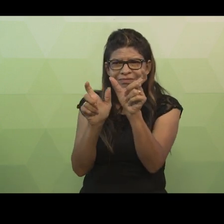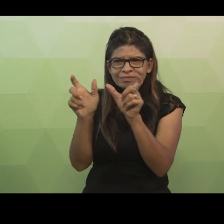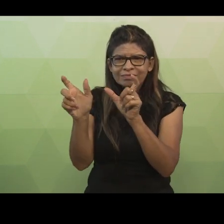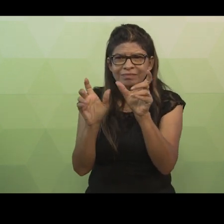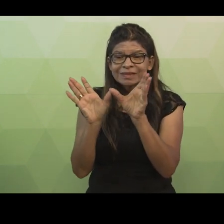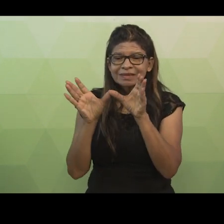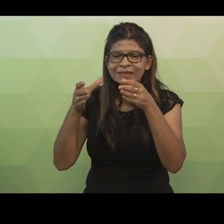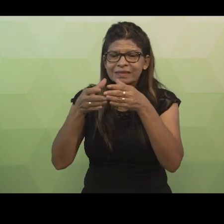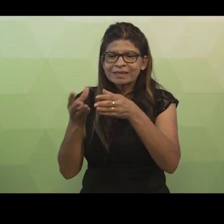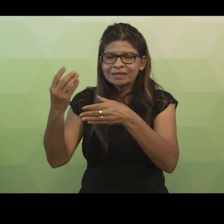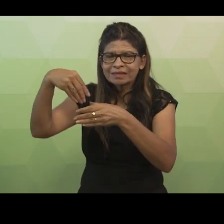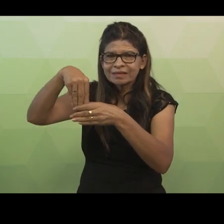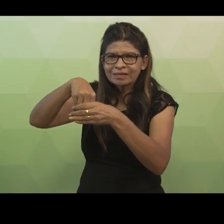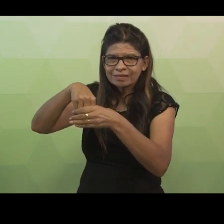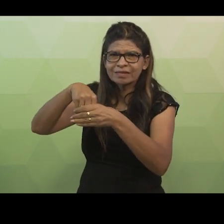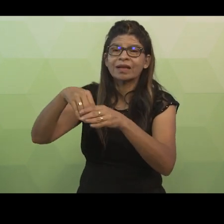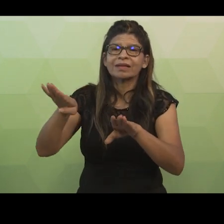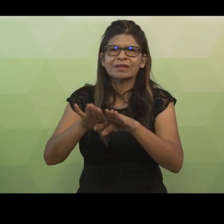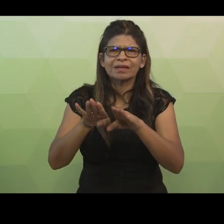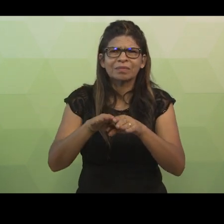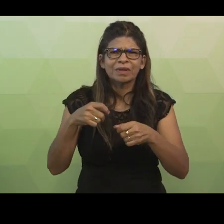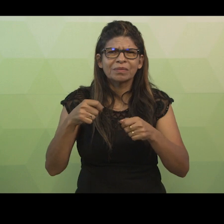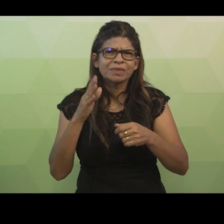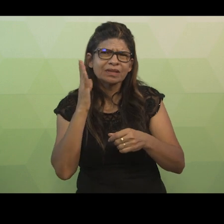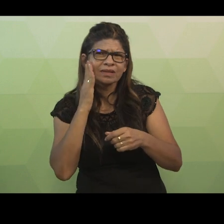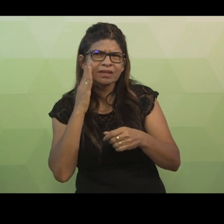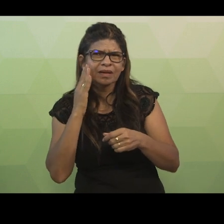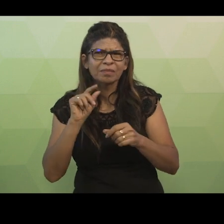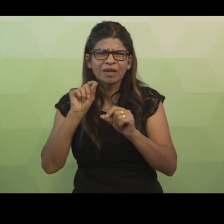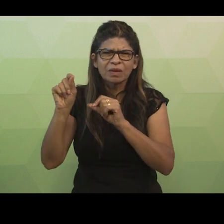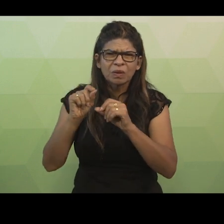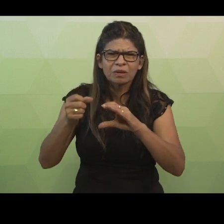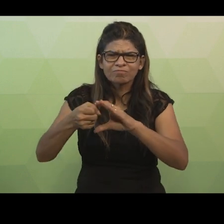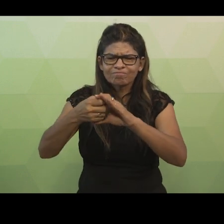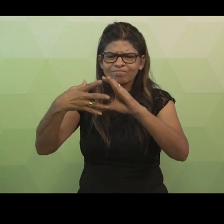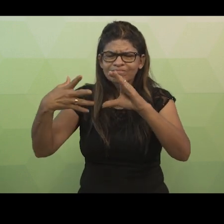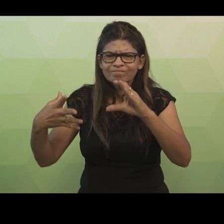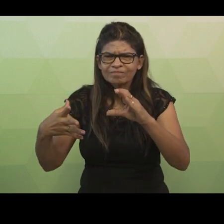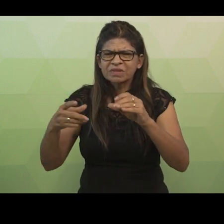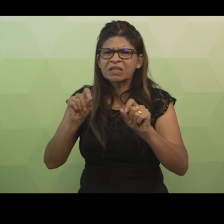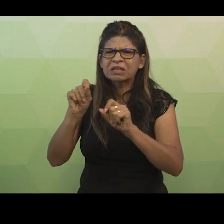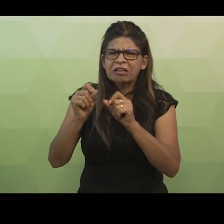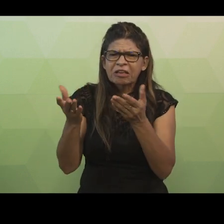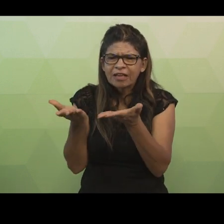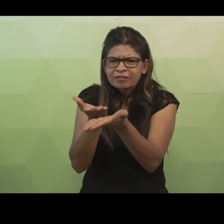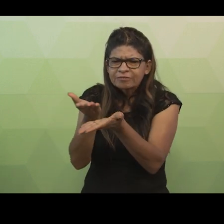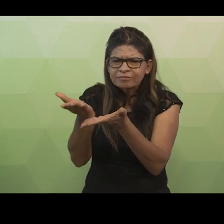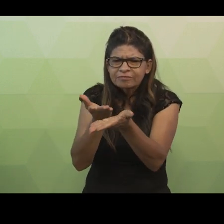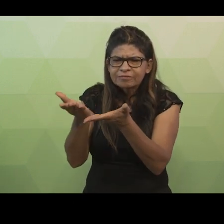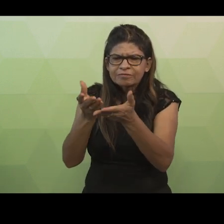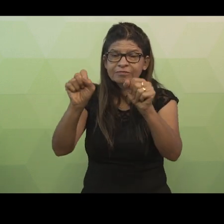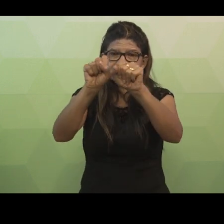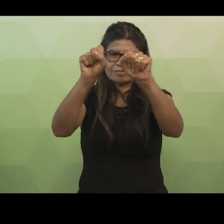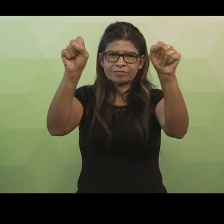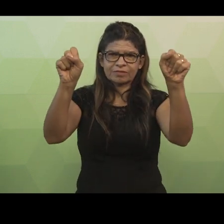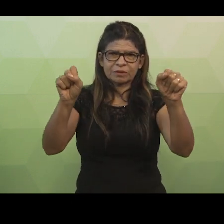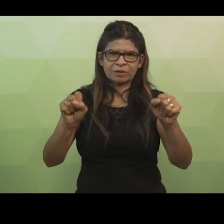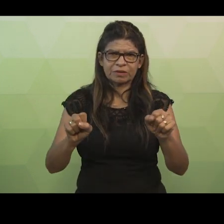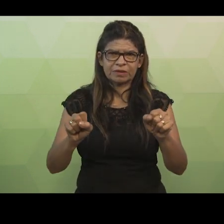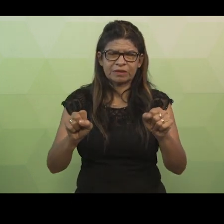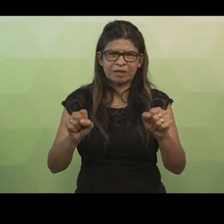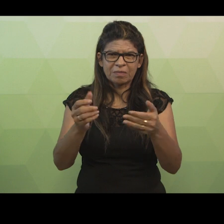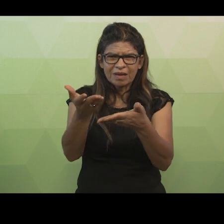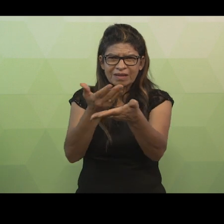verificamos quais os eventos que fazem parte do requisito e quem interage com o sistema. Lembrando que essa